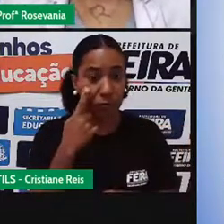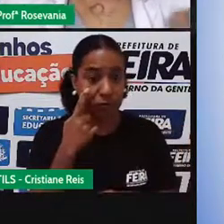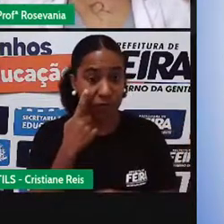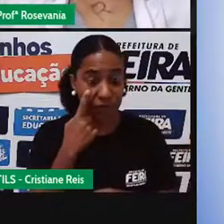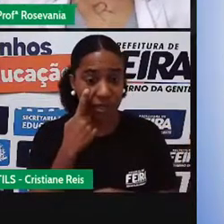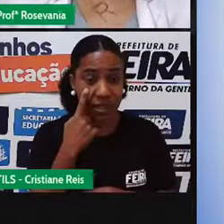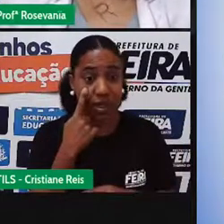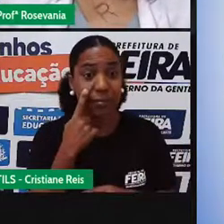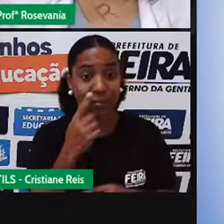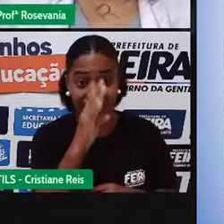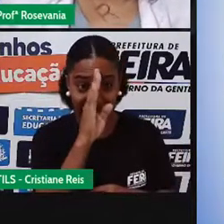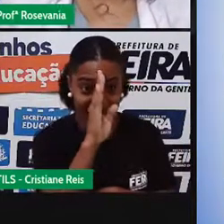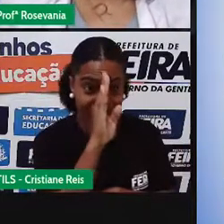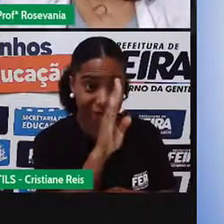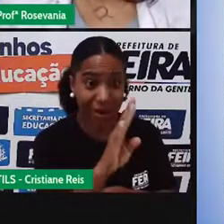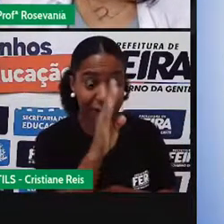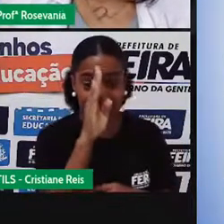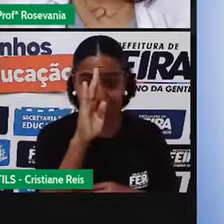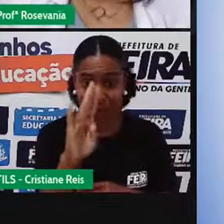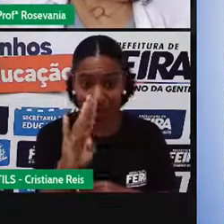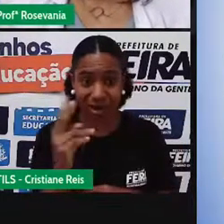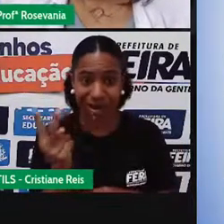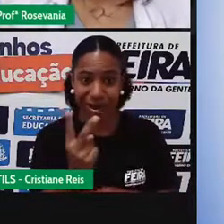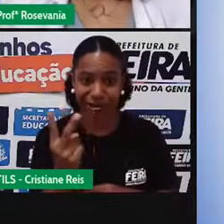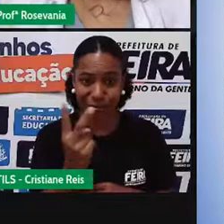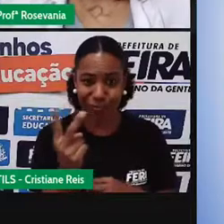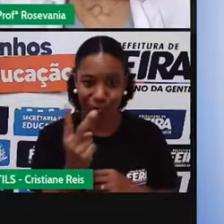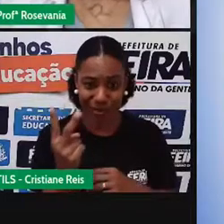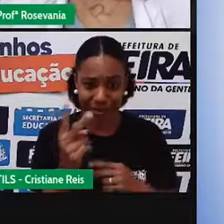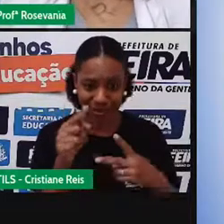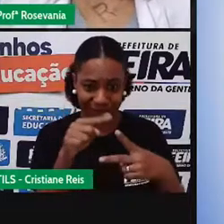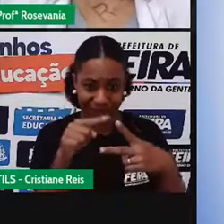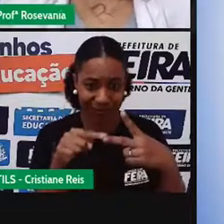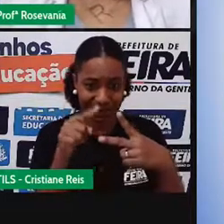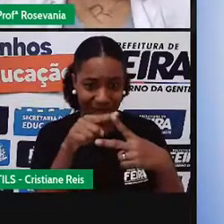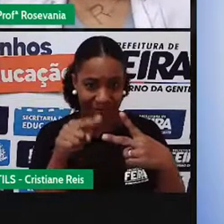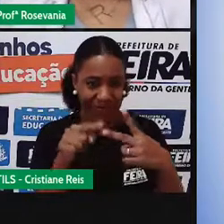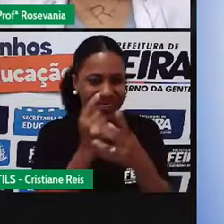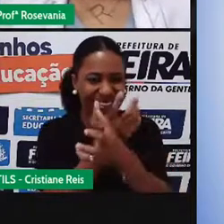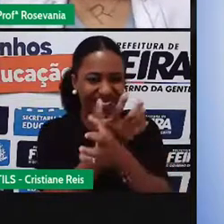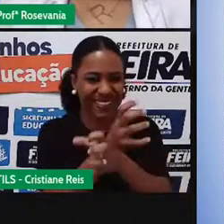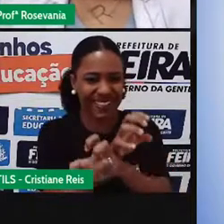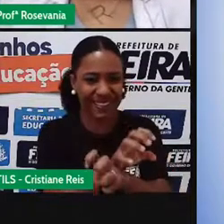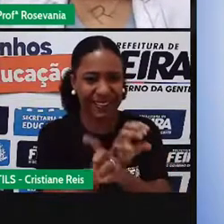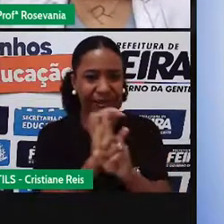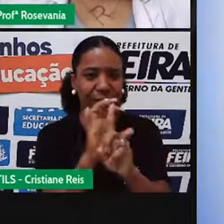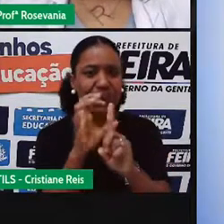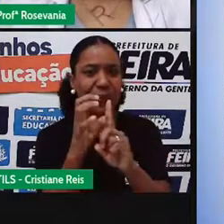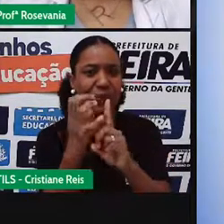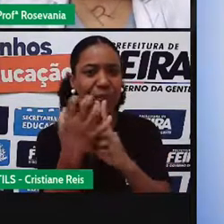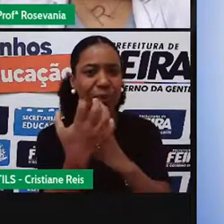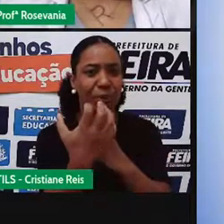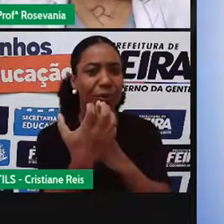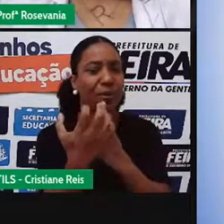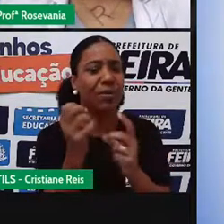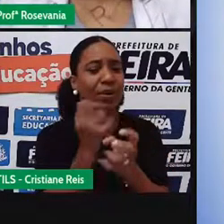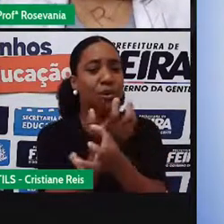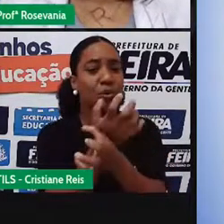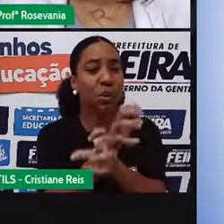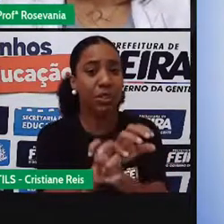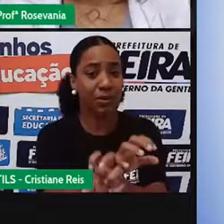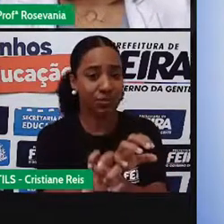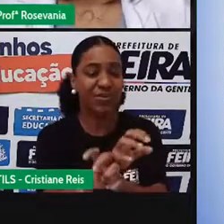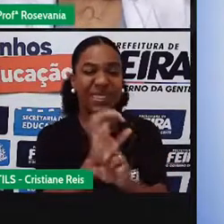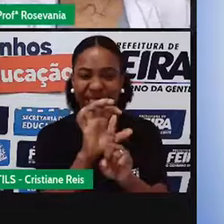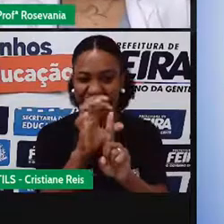atenção às características da vegetação que a gente tem no sertão, né. Então, o que a gente vai observar aqui, né, a vegetação